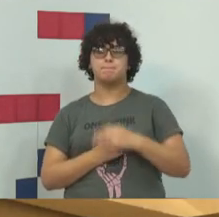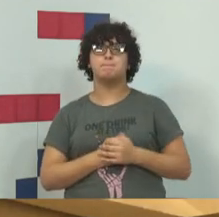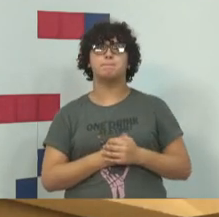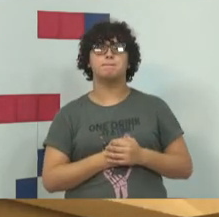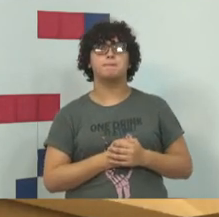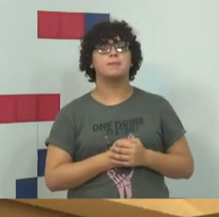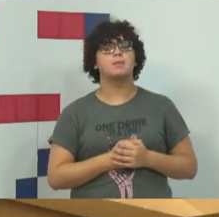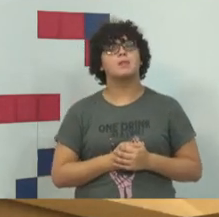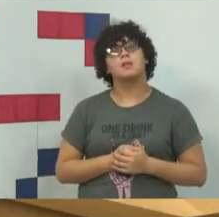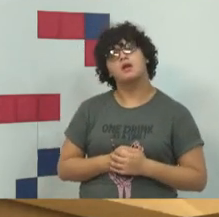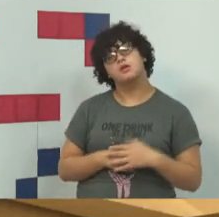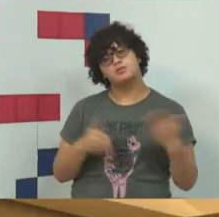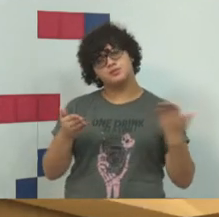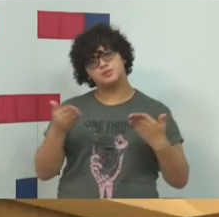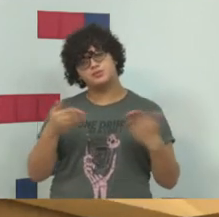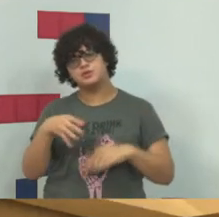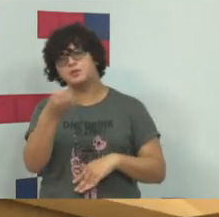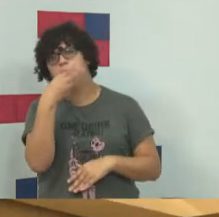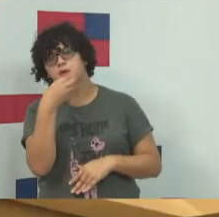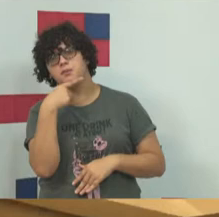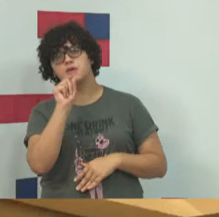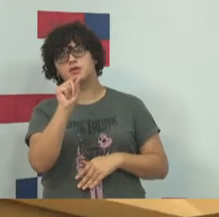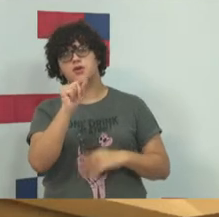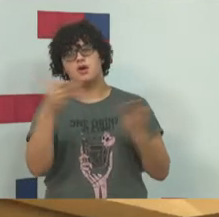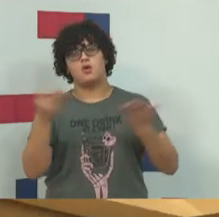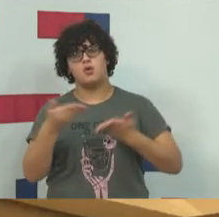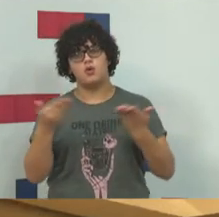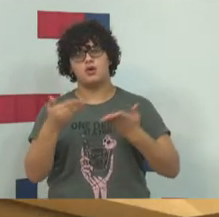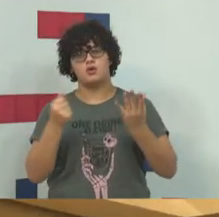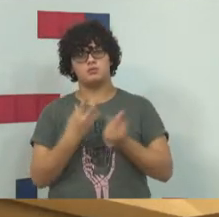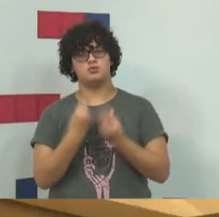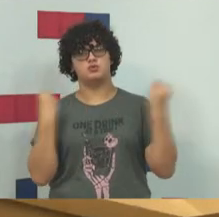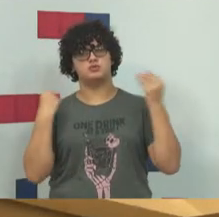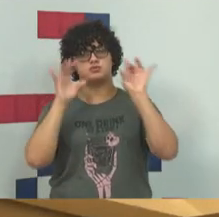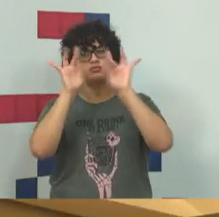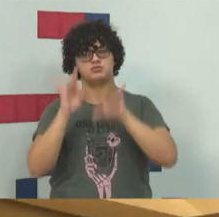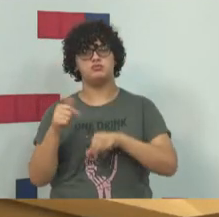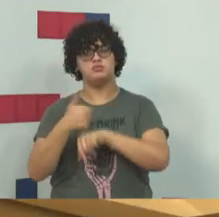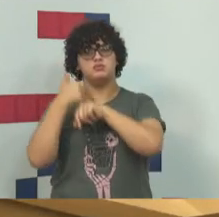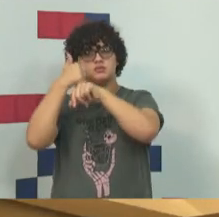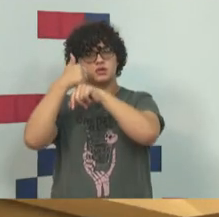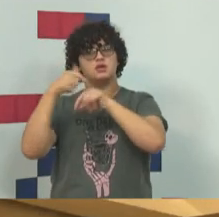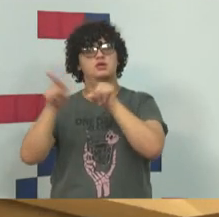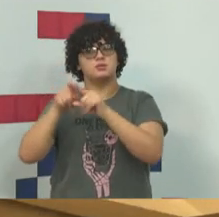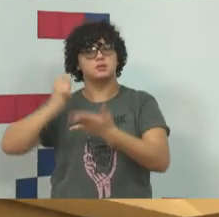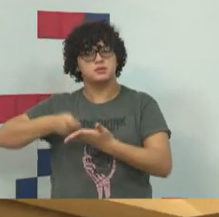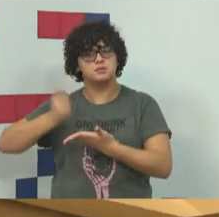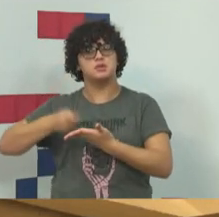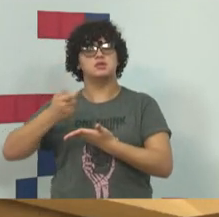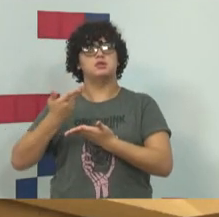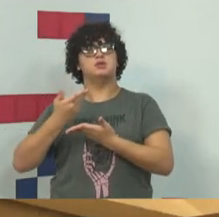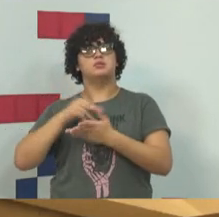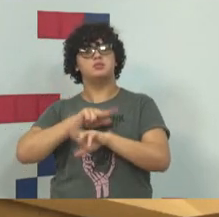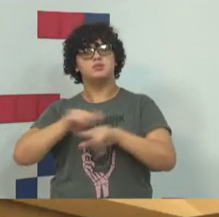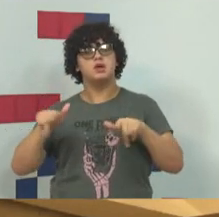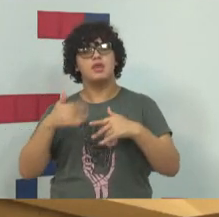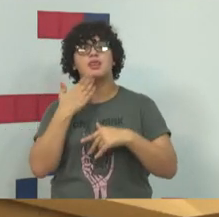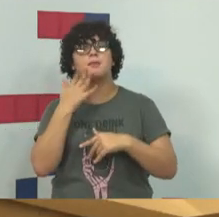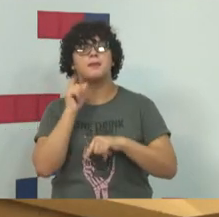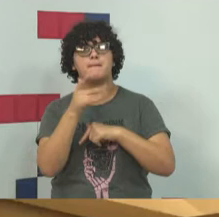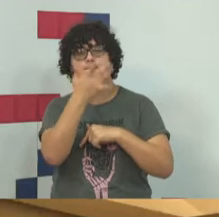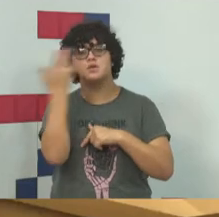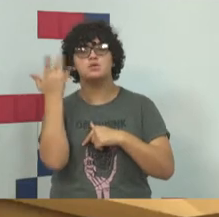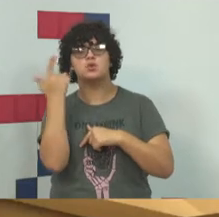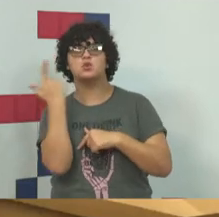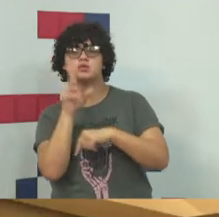Seria muito bom que nós tivéssemos muitos especialistas, doutores, mestres, muitas pessoas